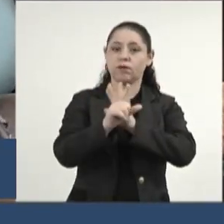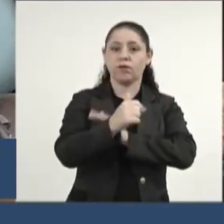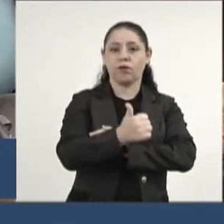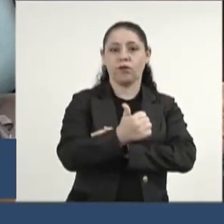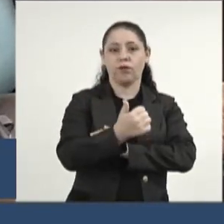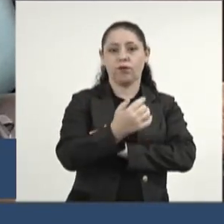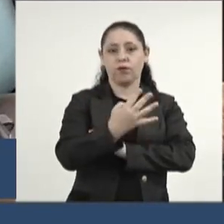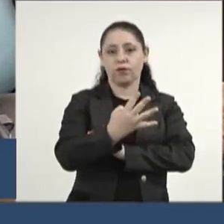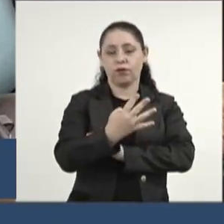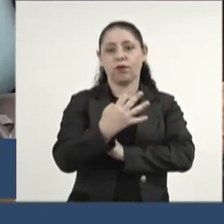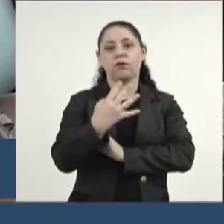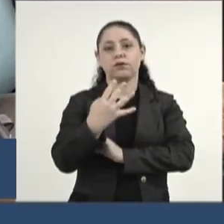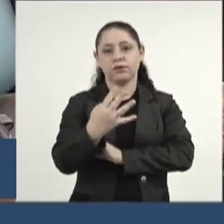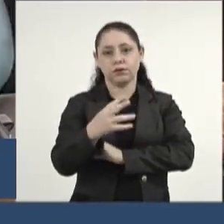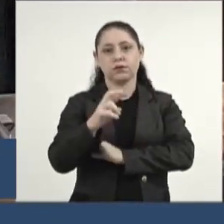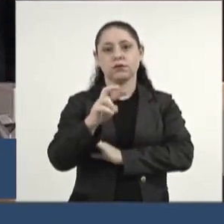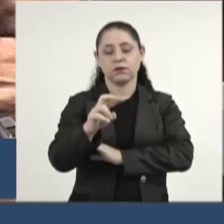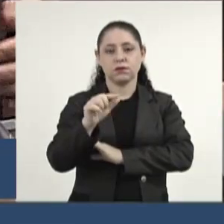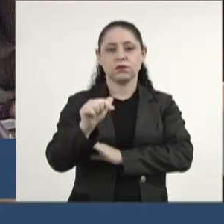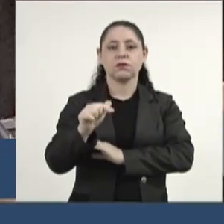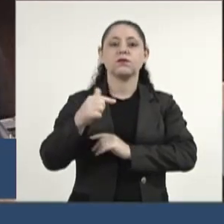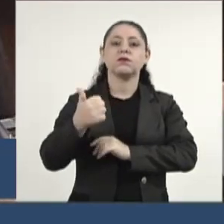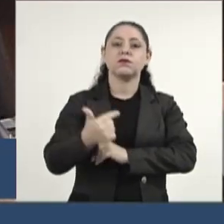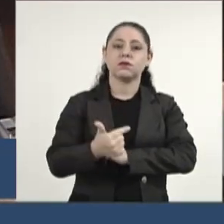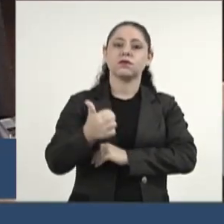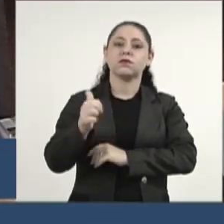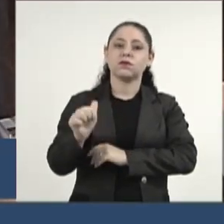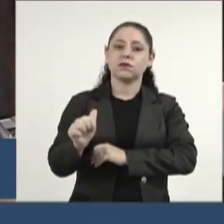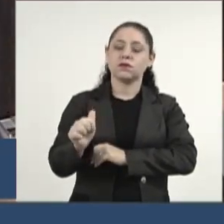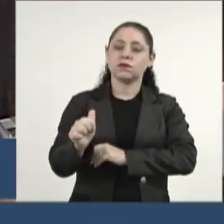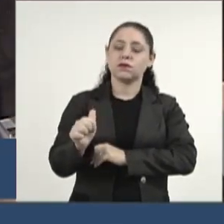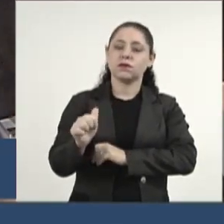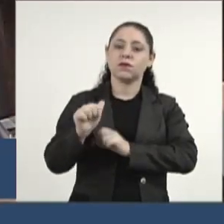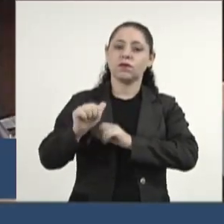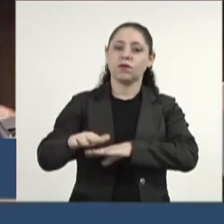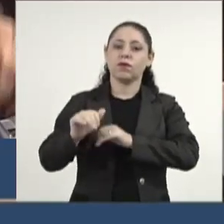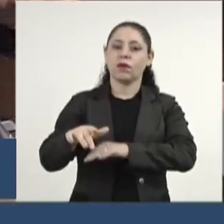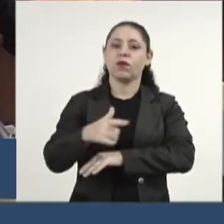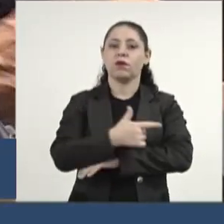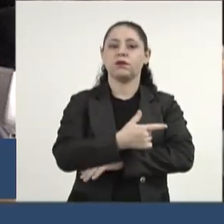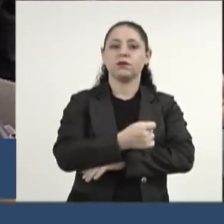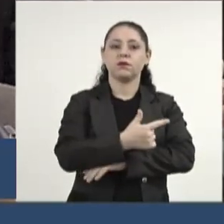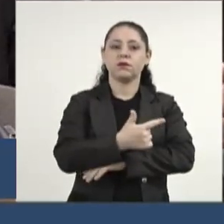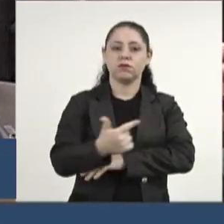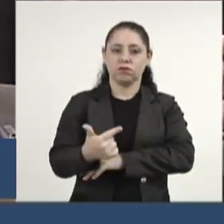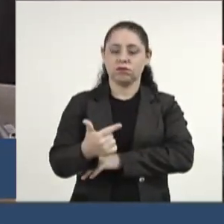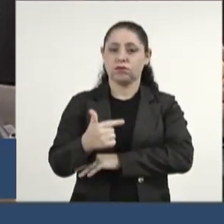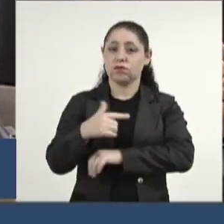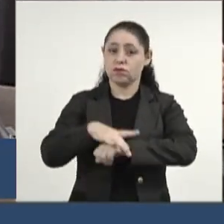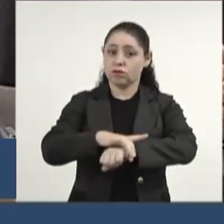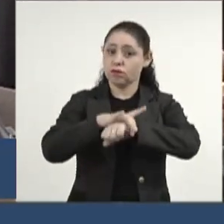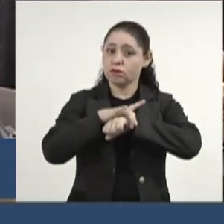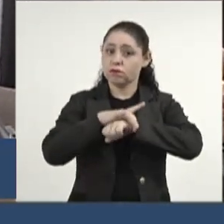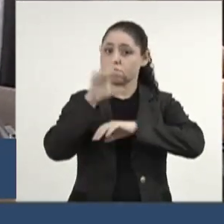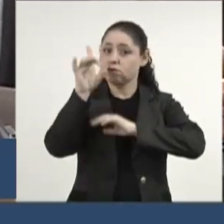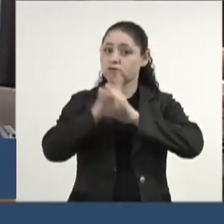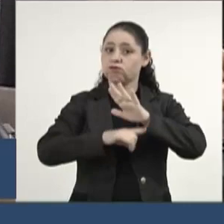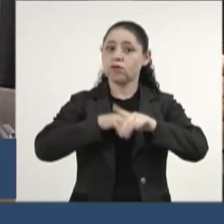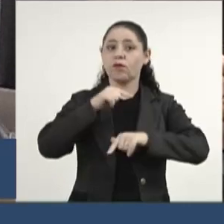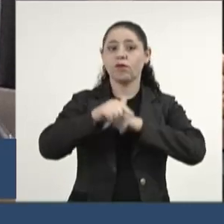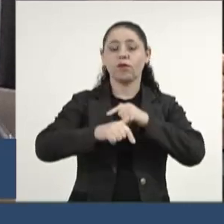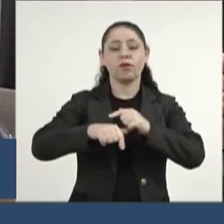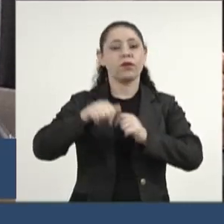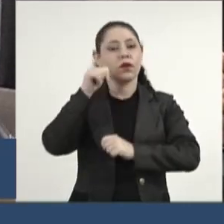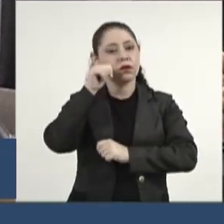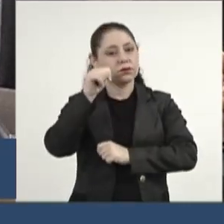.457, de 21 de setembro de 2022. Essa lei tem como objetivo proteger o direito trabalhista das mulheres,